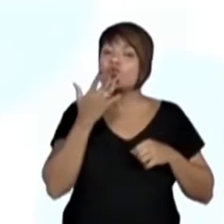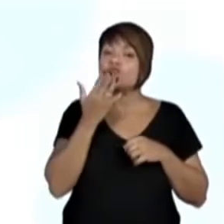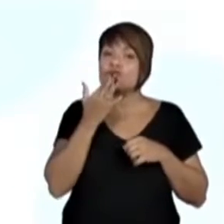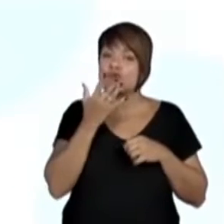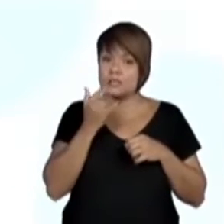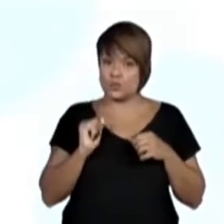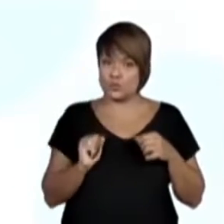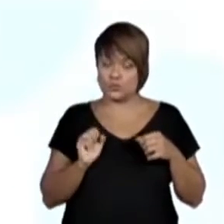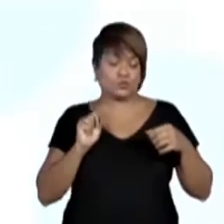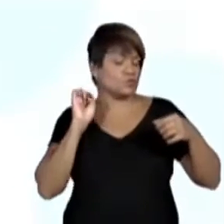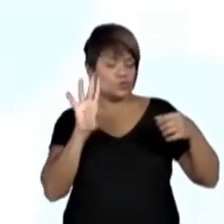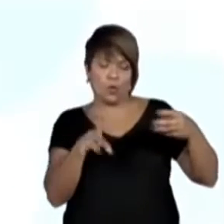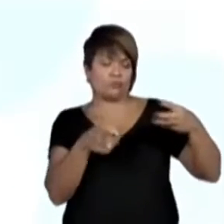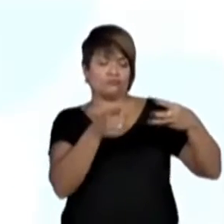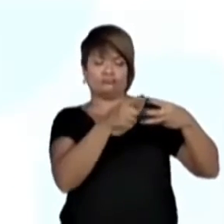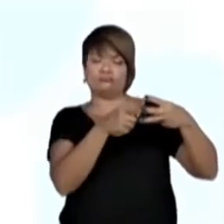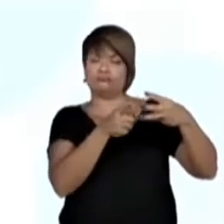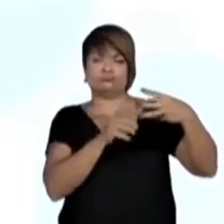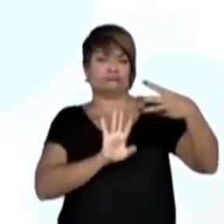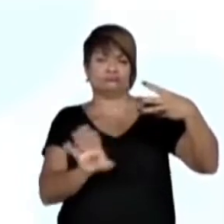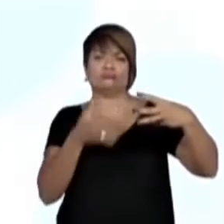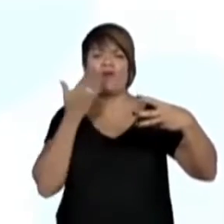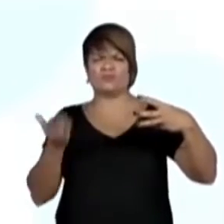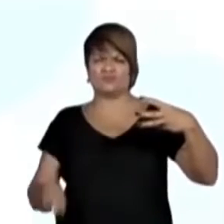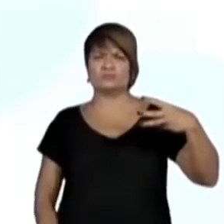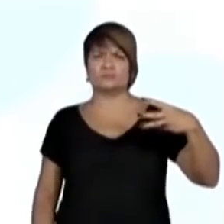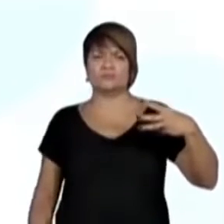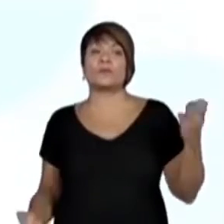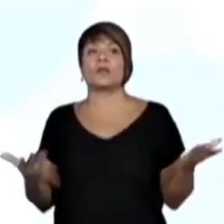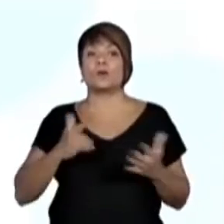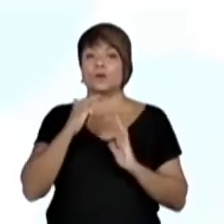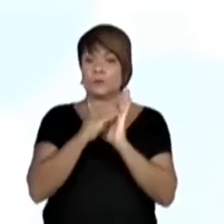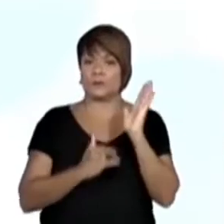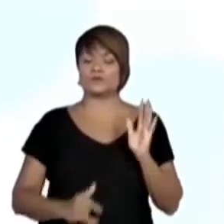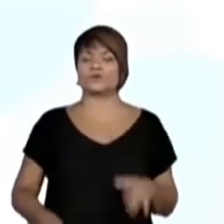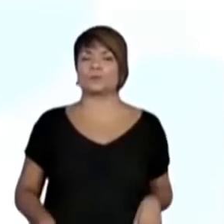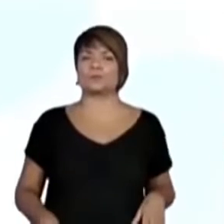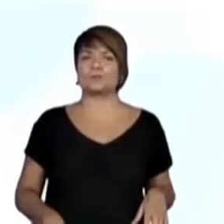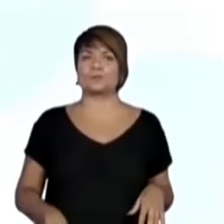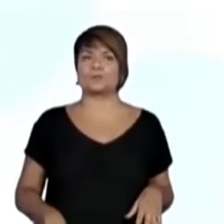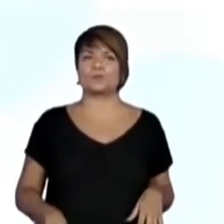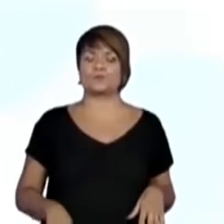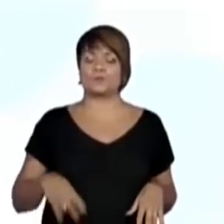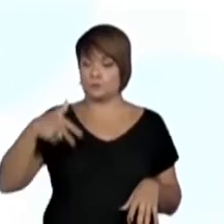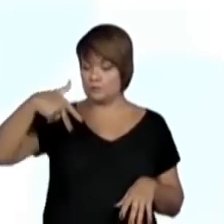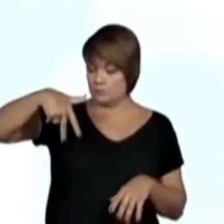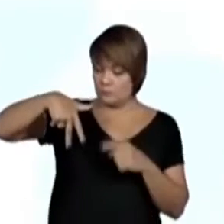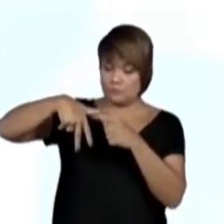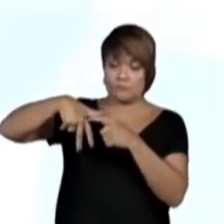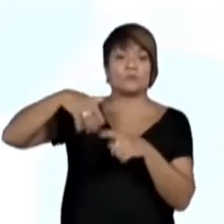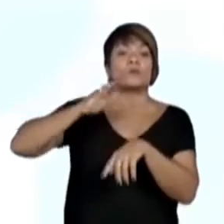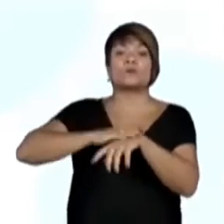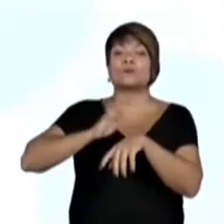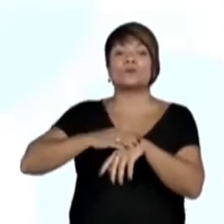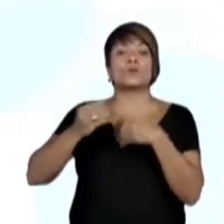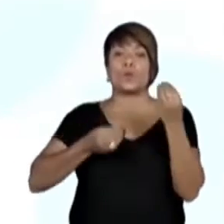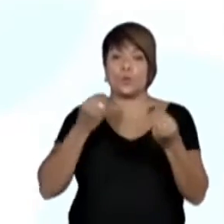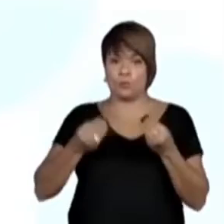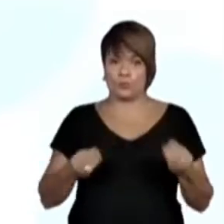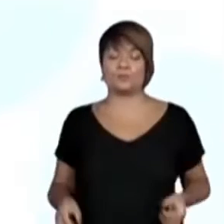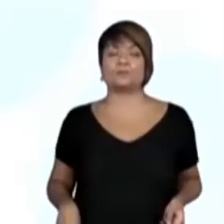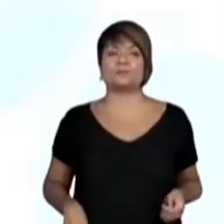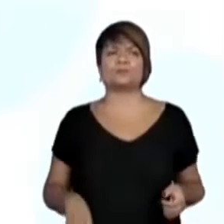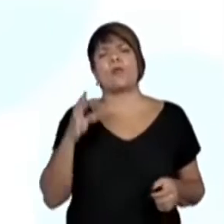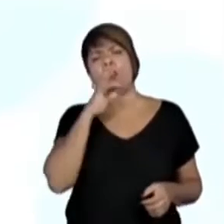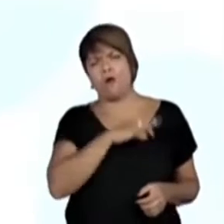materiais. Fácil. Agora o texto. Como fazer? Então, logicamente,